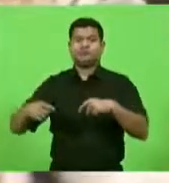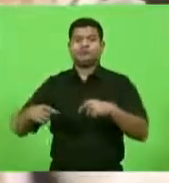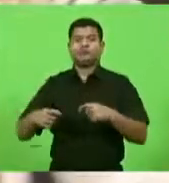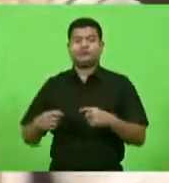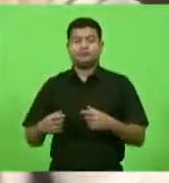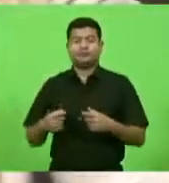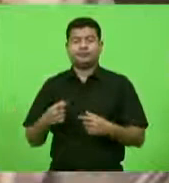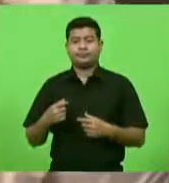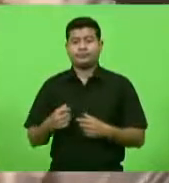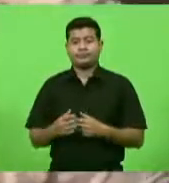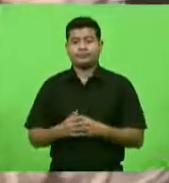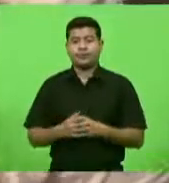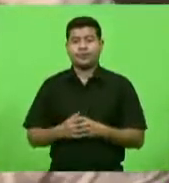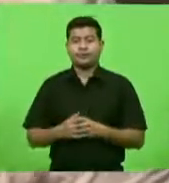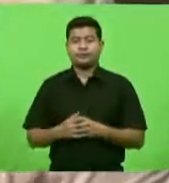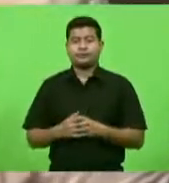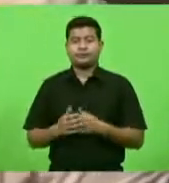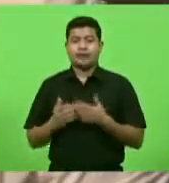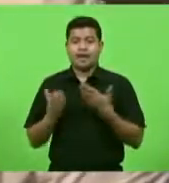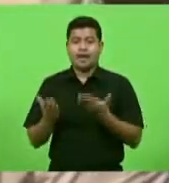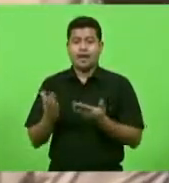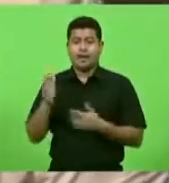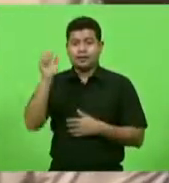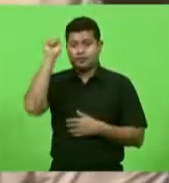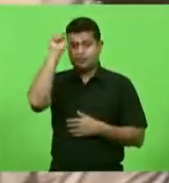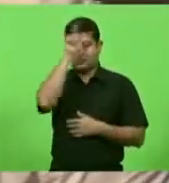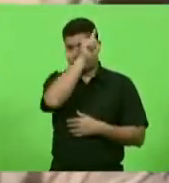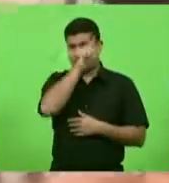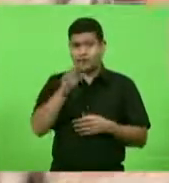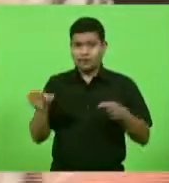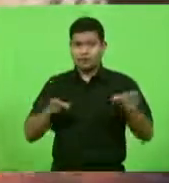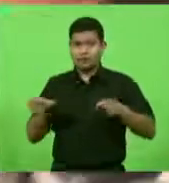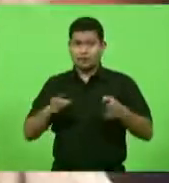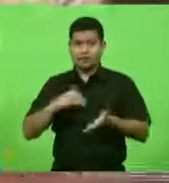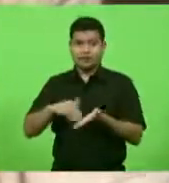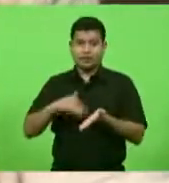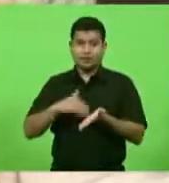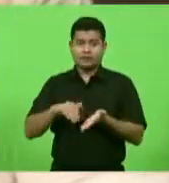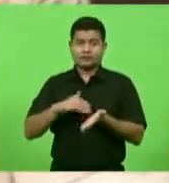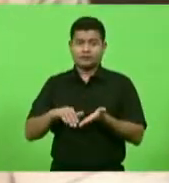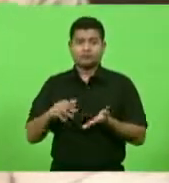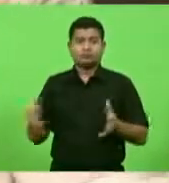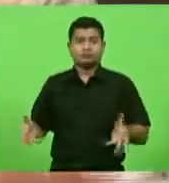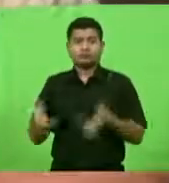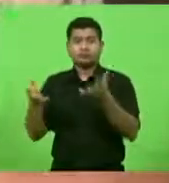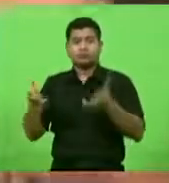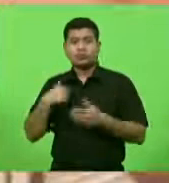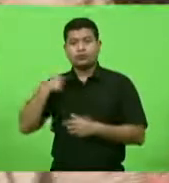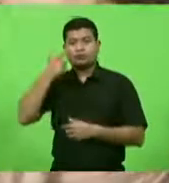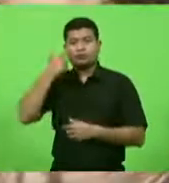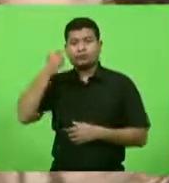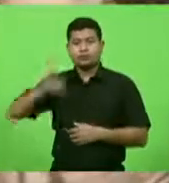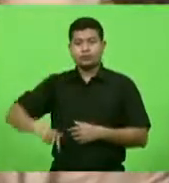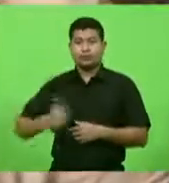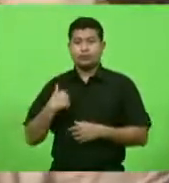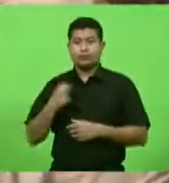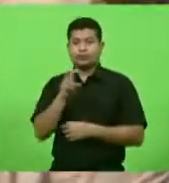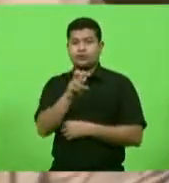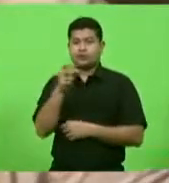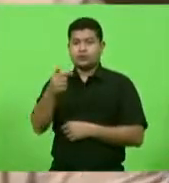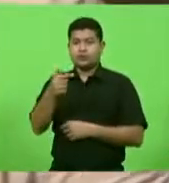presidente o Altair nesse período como secretário promoveu a revisão de todos os 57